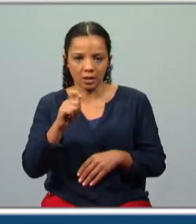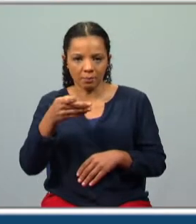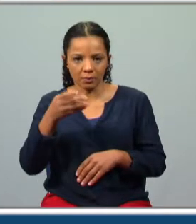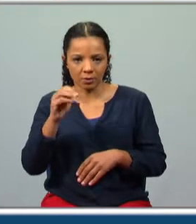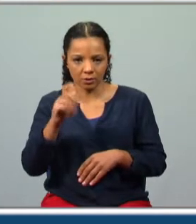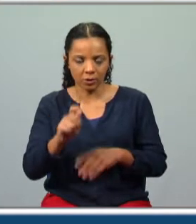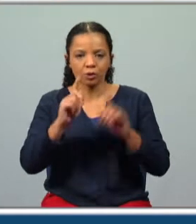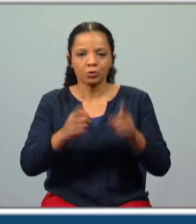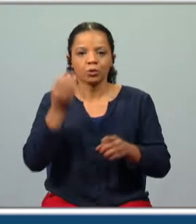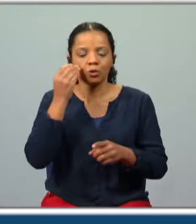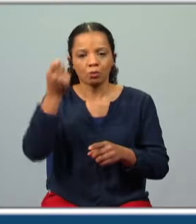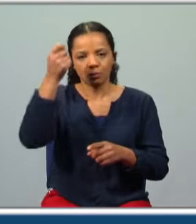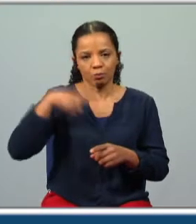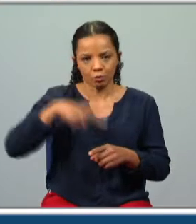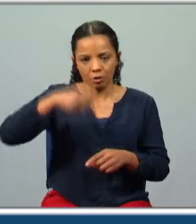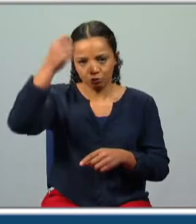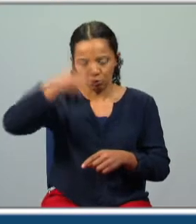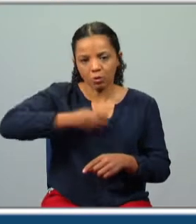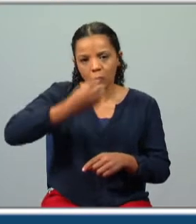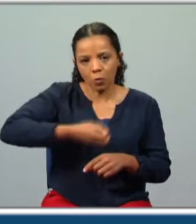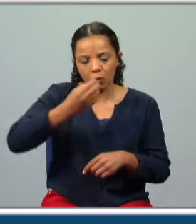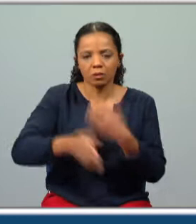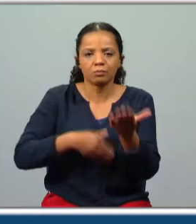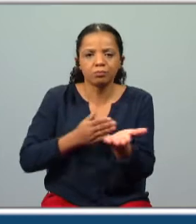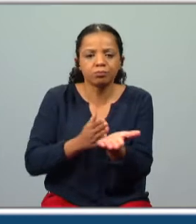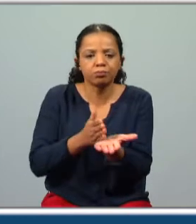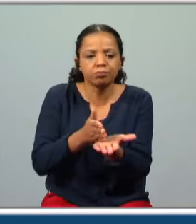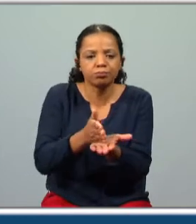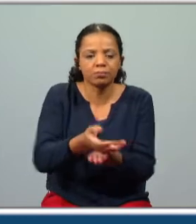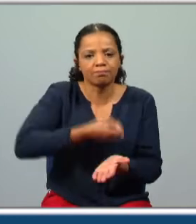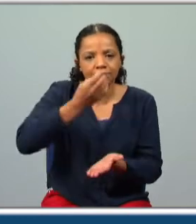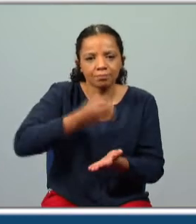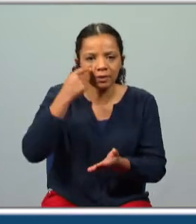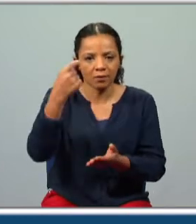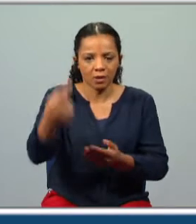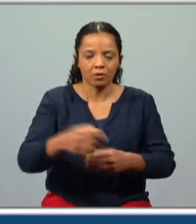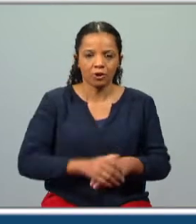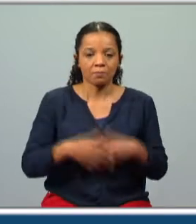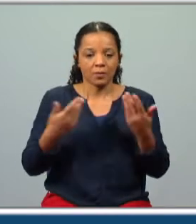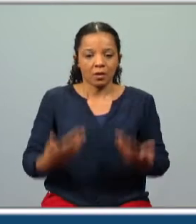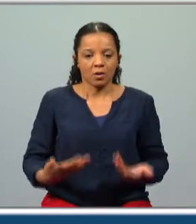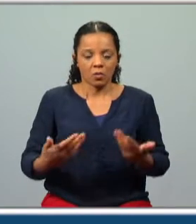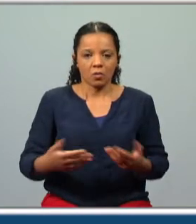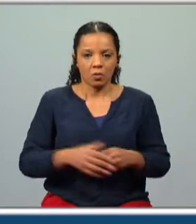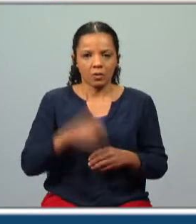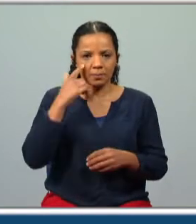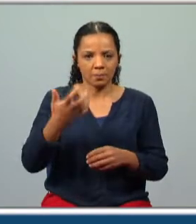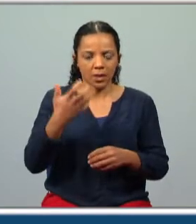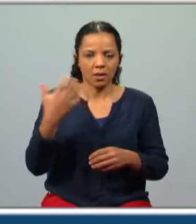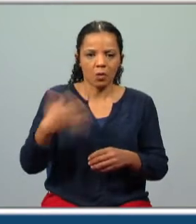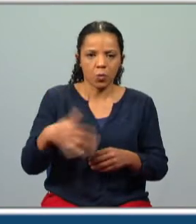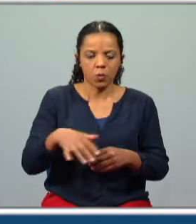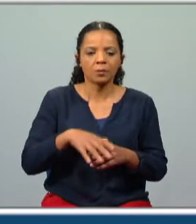começou com o relato da história de Portugal, continuou com a narração da viagem e agora estamos num ponto fulcral,